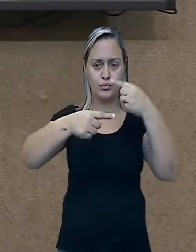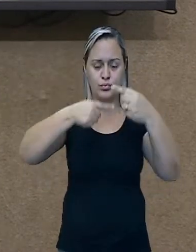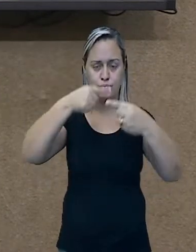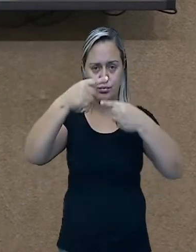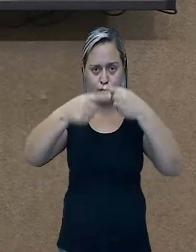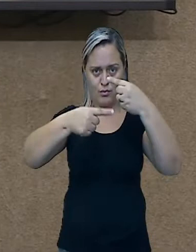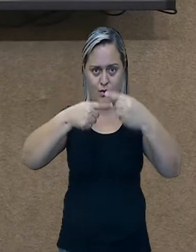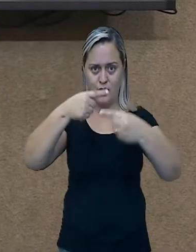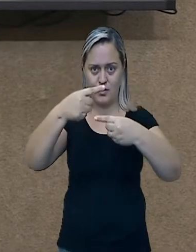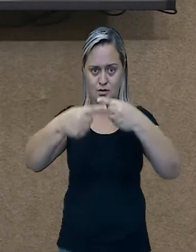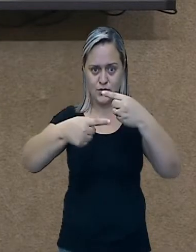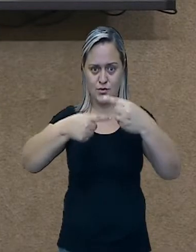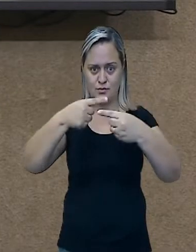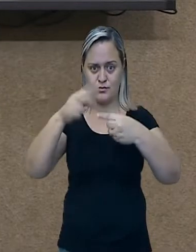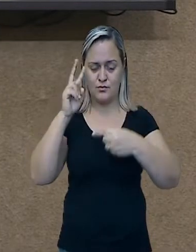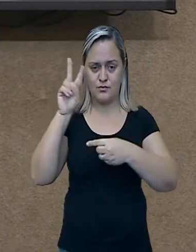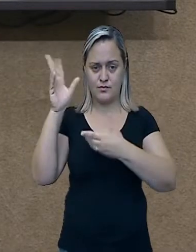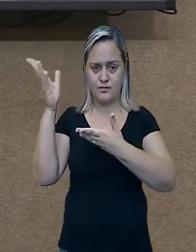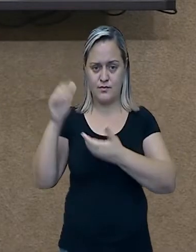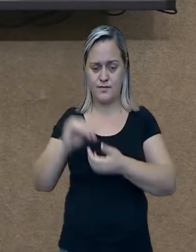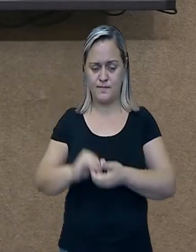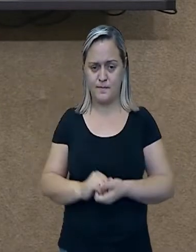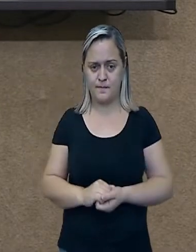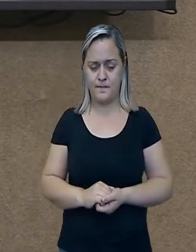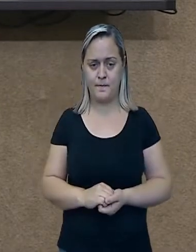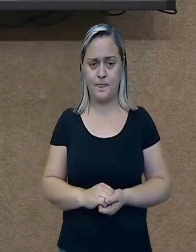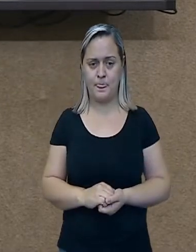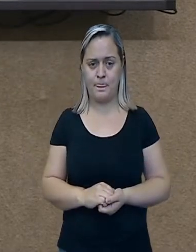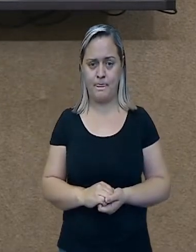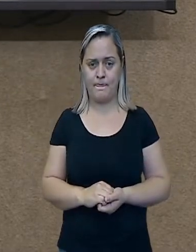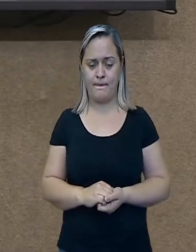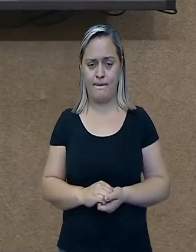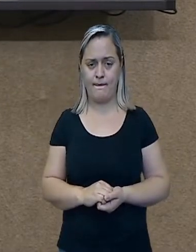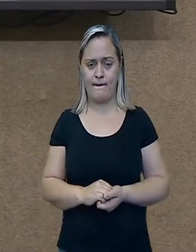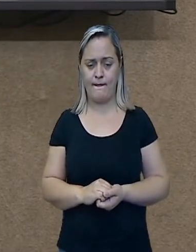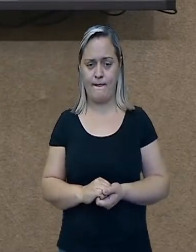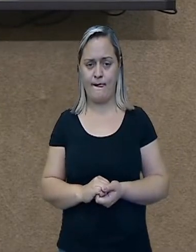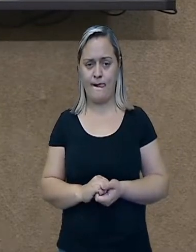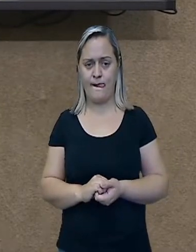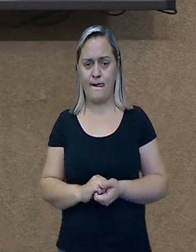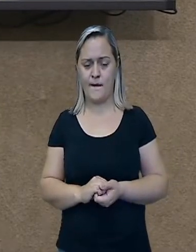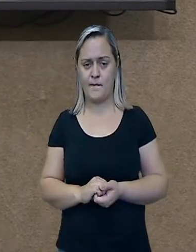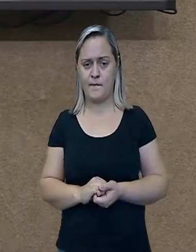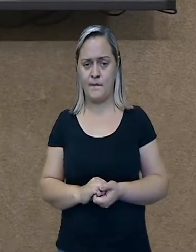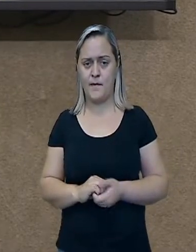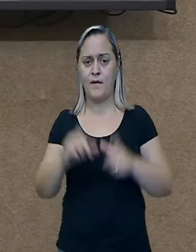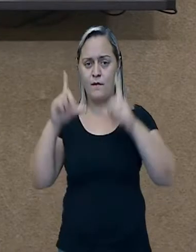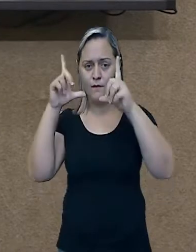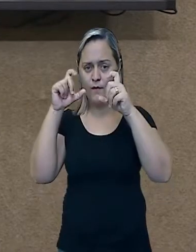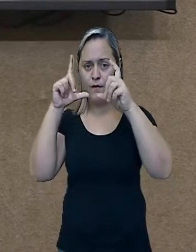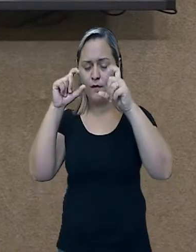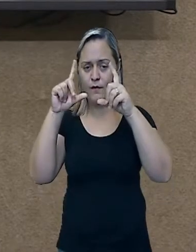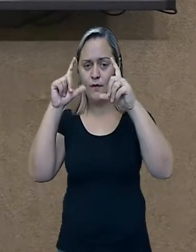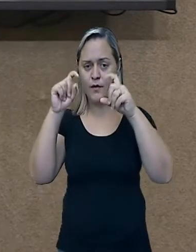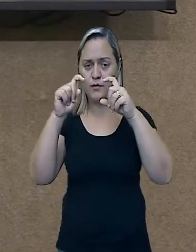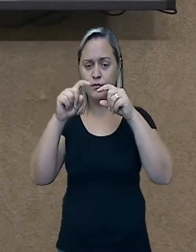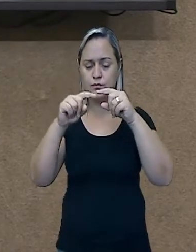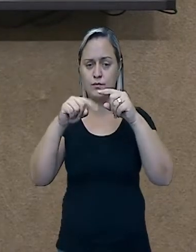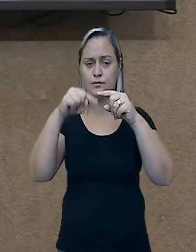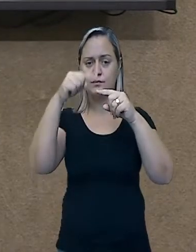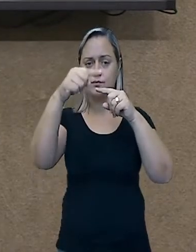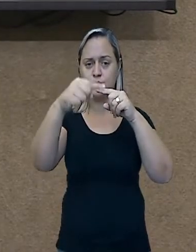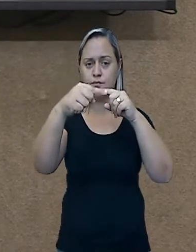enroladinhos. Vou explicar pra vocês aqui agora. A medida que vai batendo a foto, ele vai fazendo isso aqui, ó. Ó, ele vai